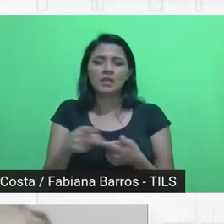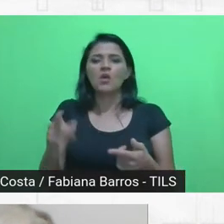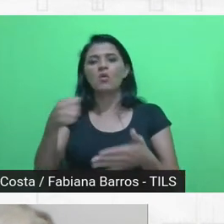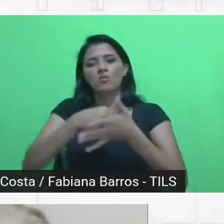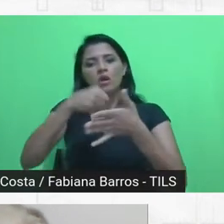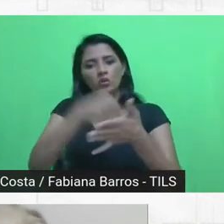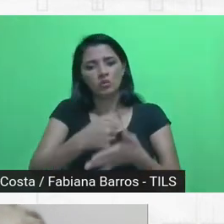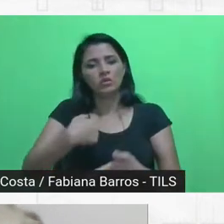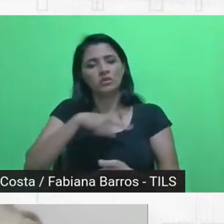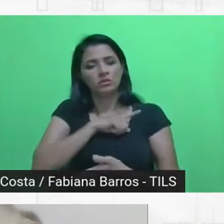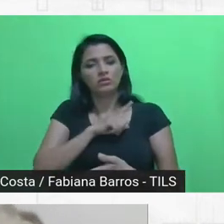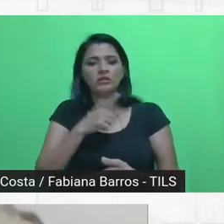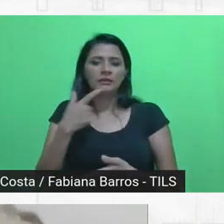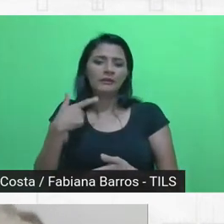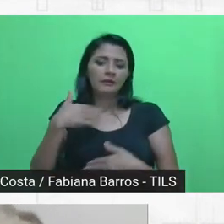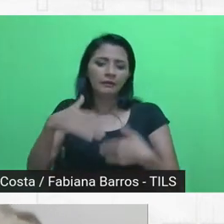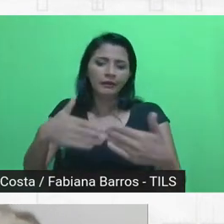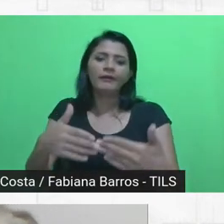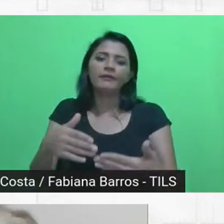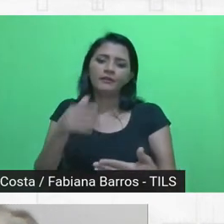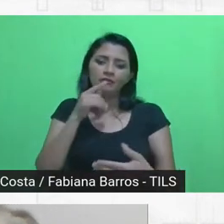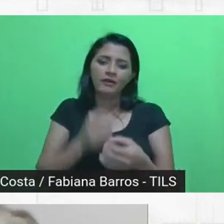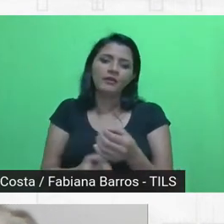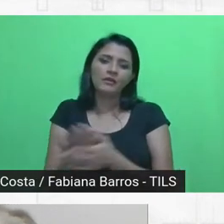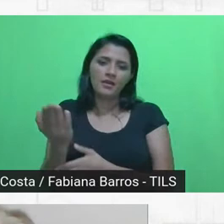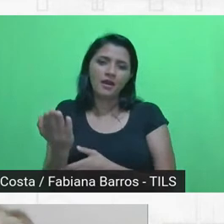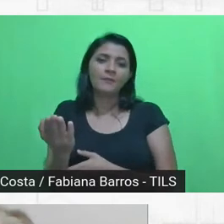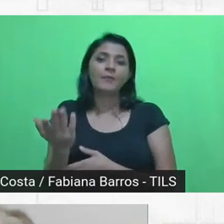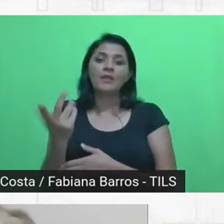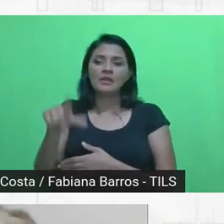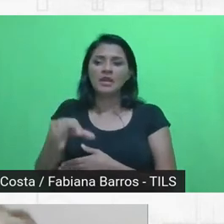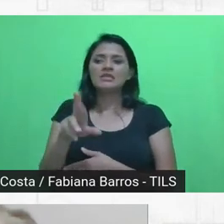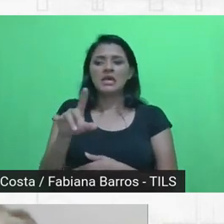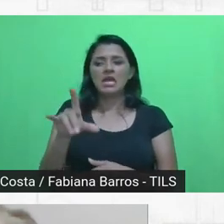construir ainda, né, e essa rede sempre é um começo.